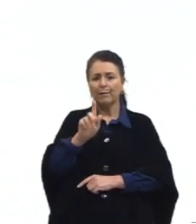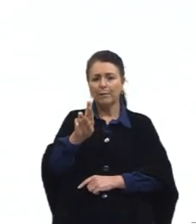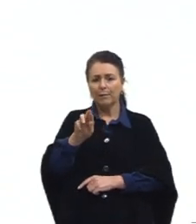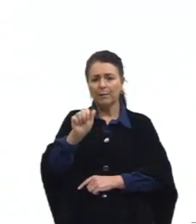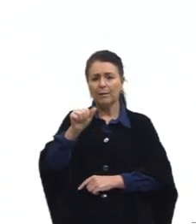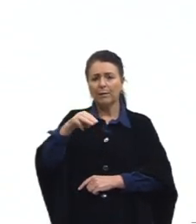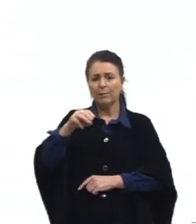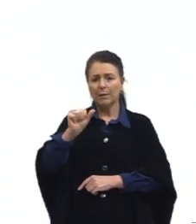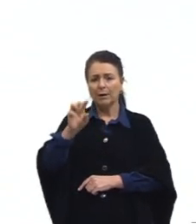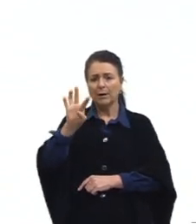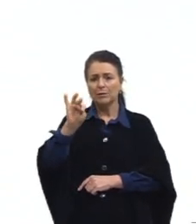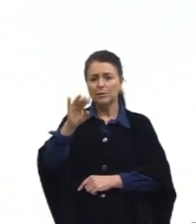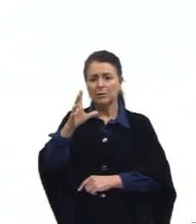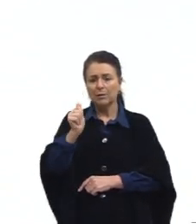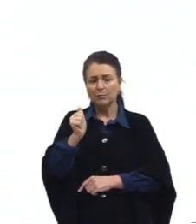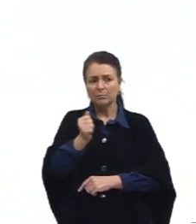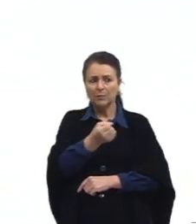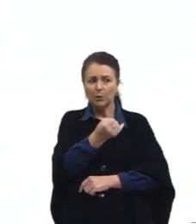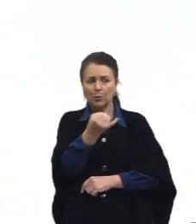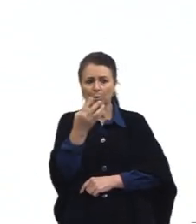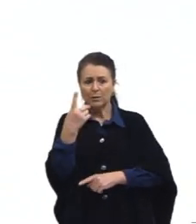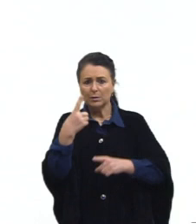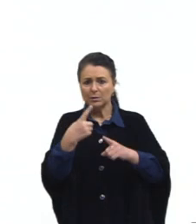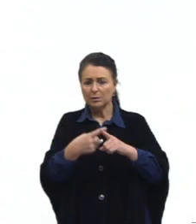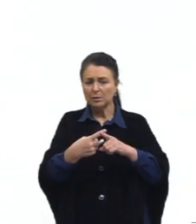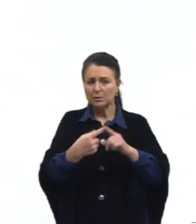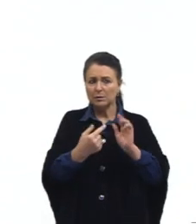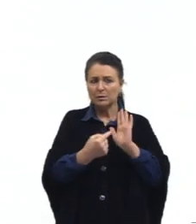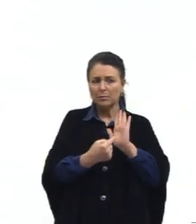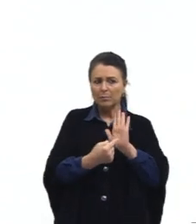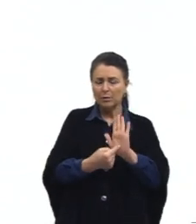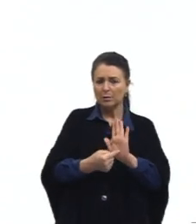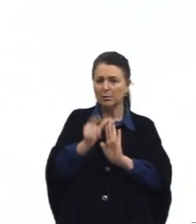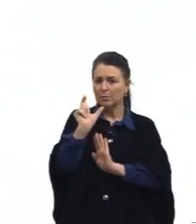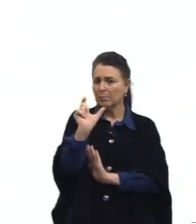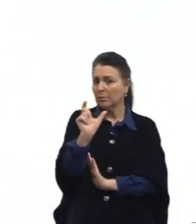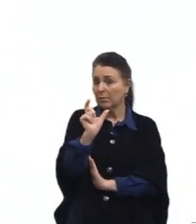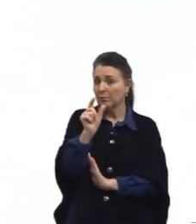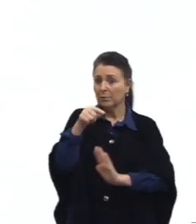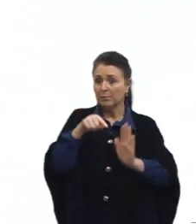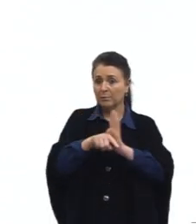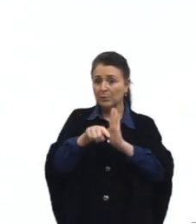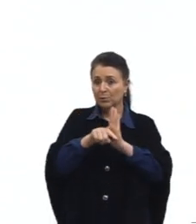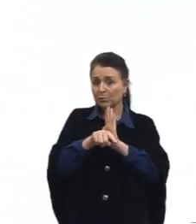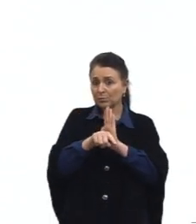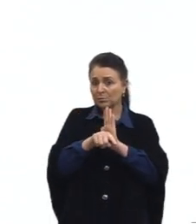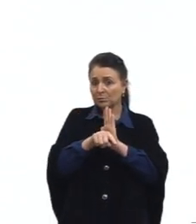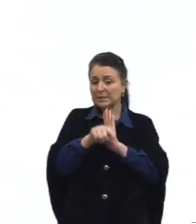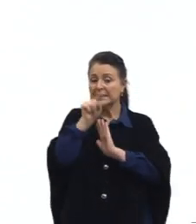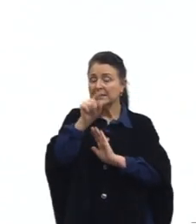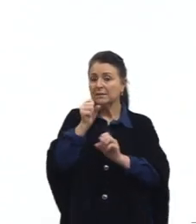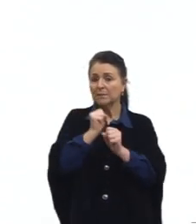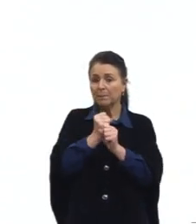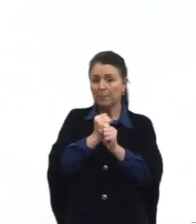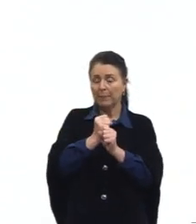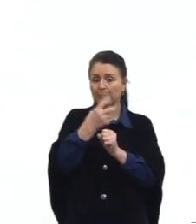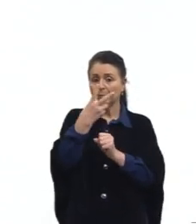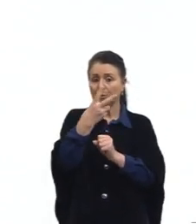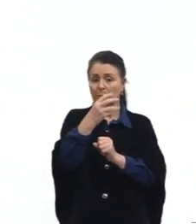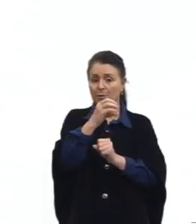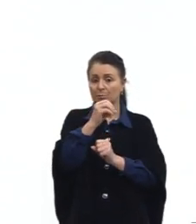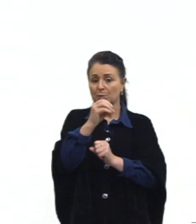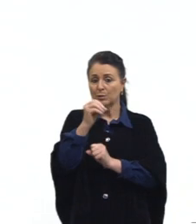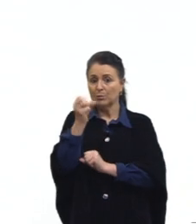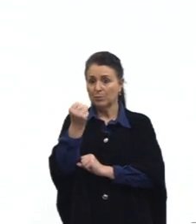para ver quantas vezes a palavra gramática aparecia em questões daqueles anos, de 2008